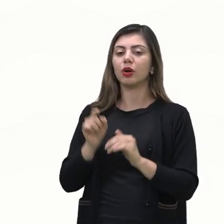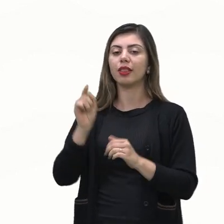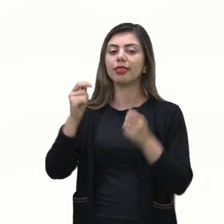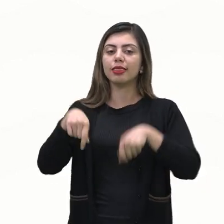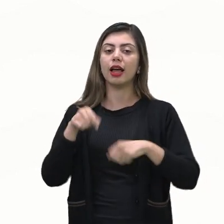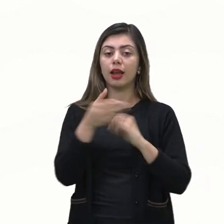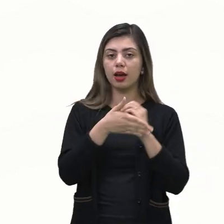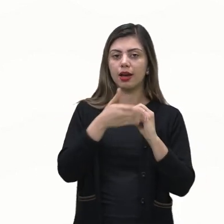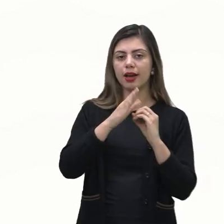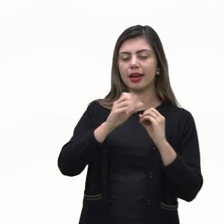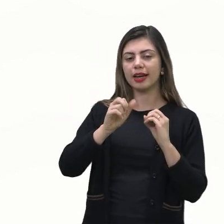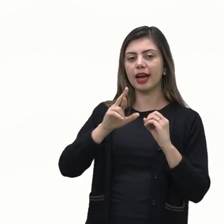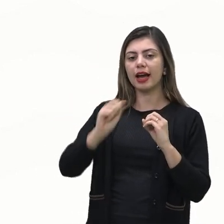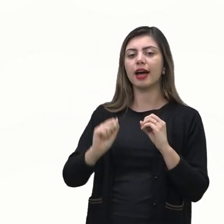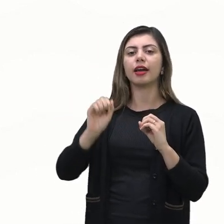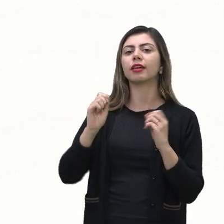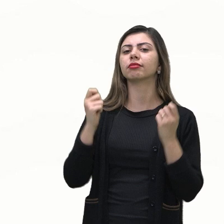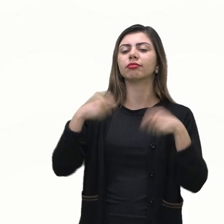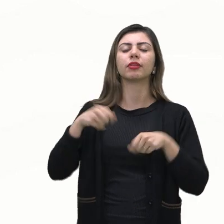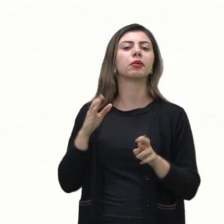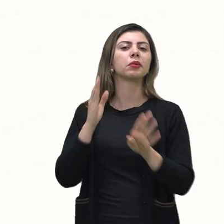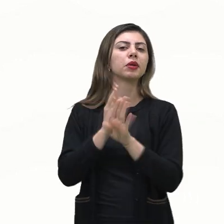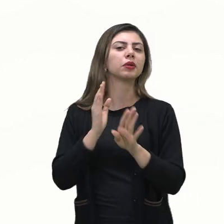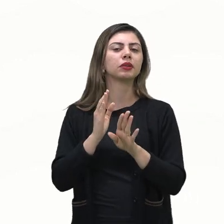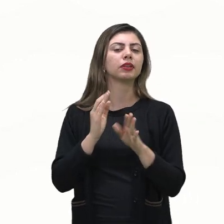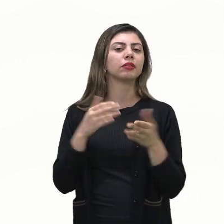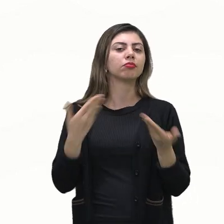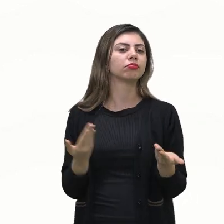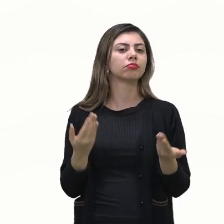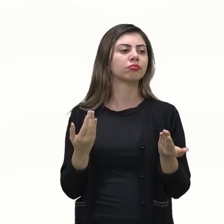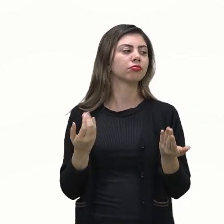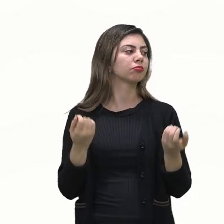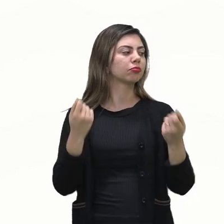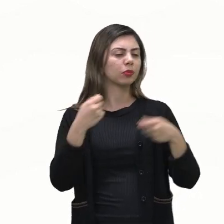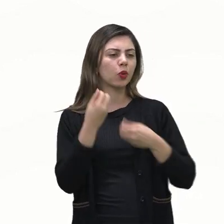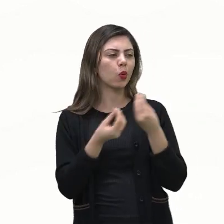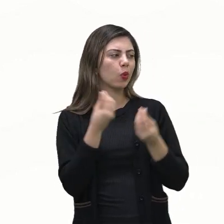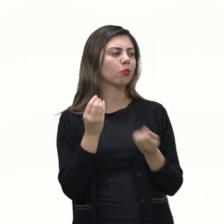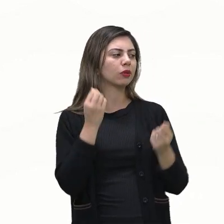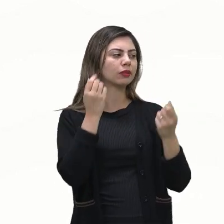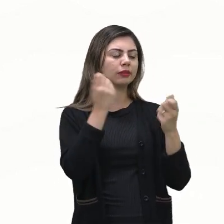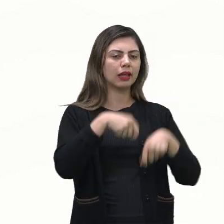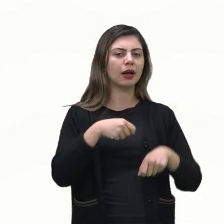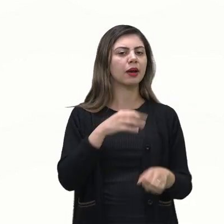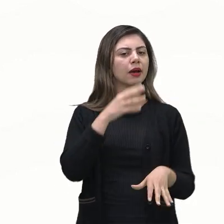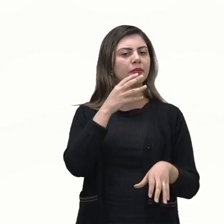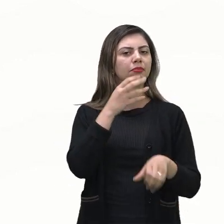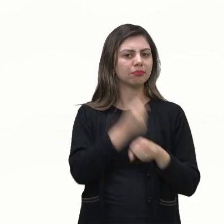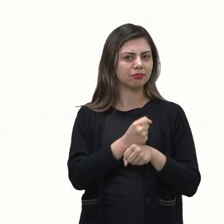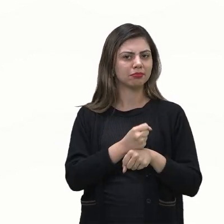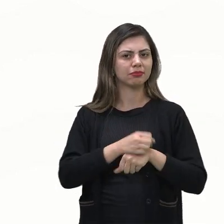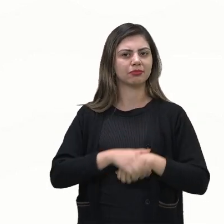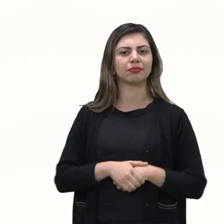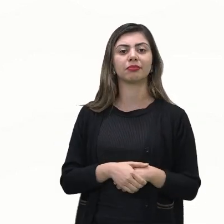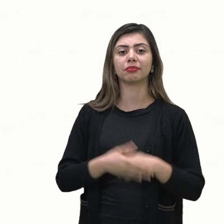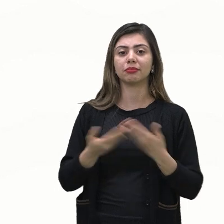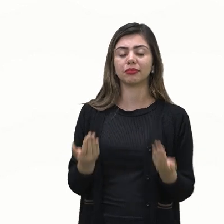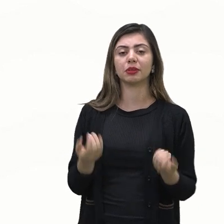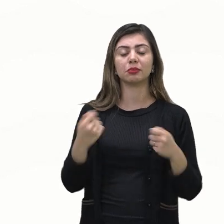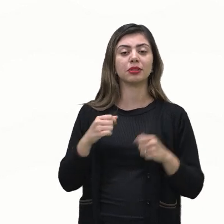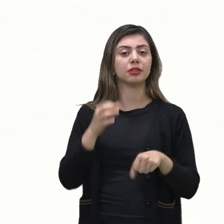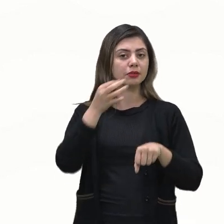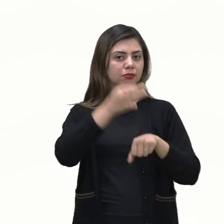de uma moeda turma toda a questão é importante nela você conseguir verificar